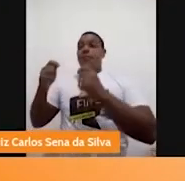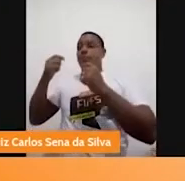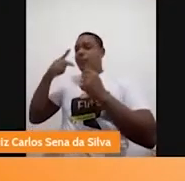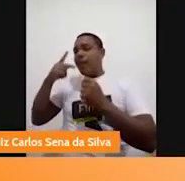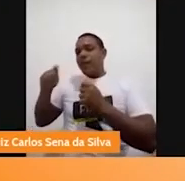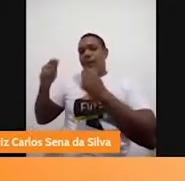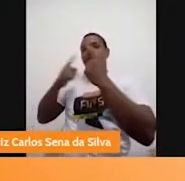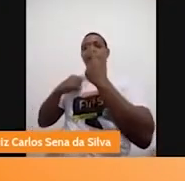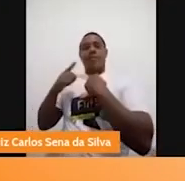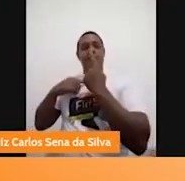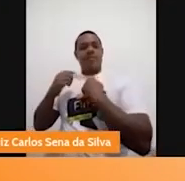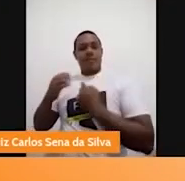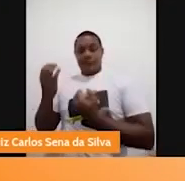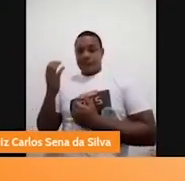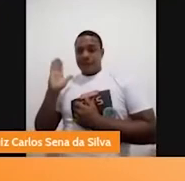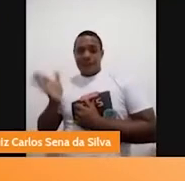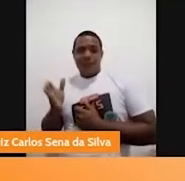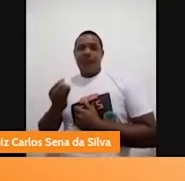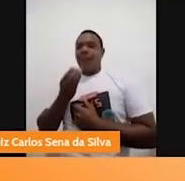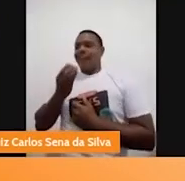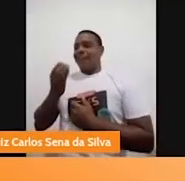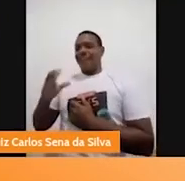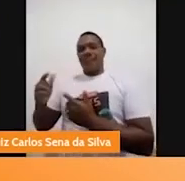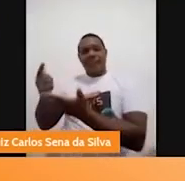livro, Que legal, que legal.